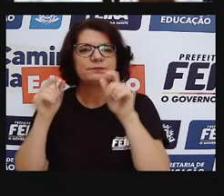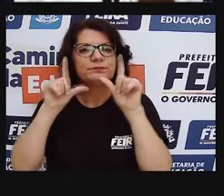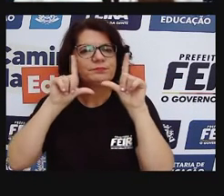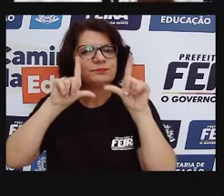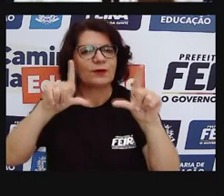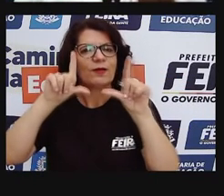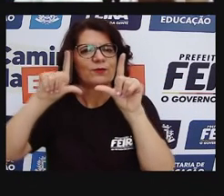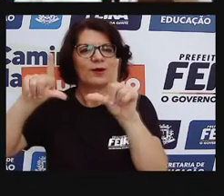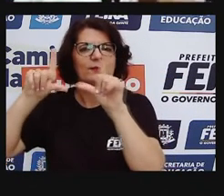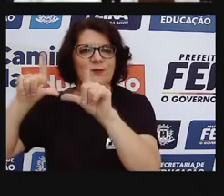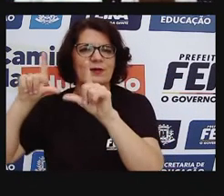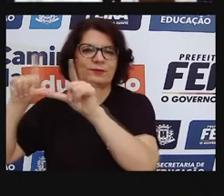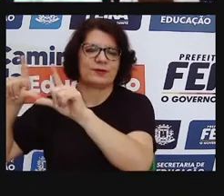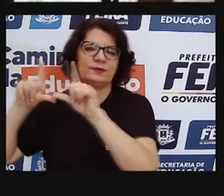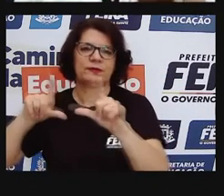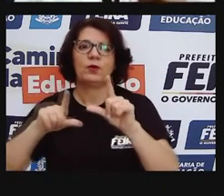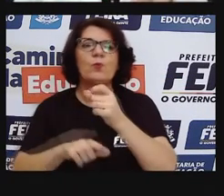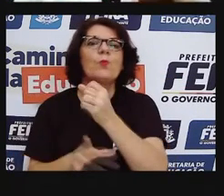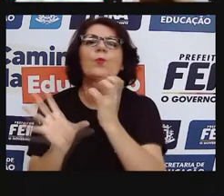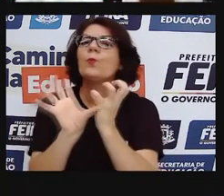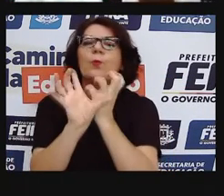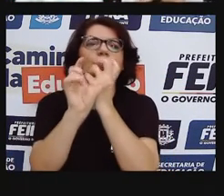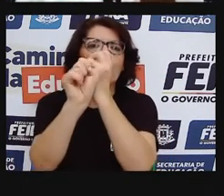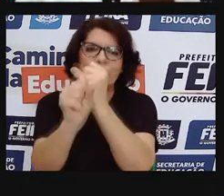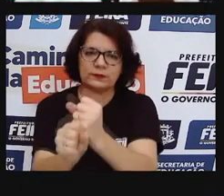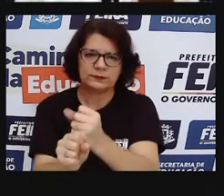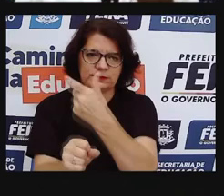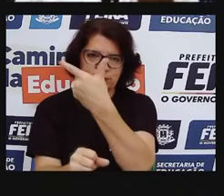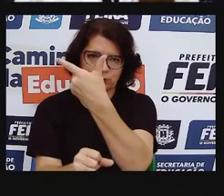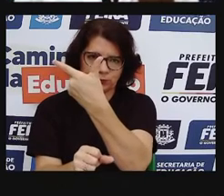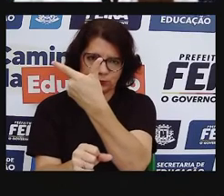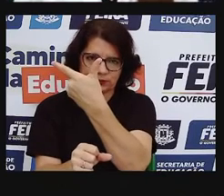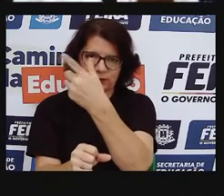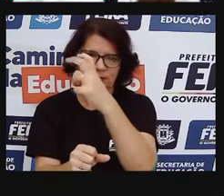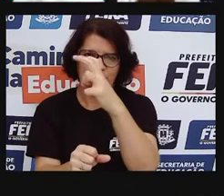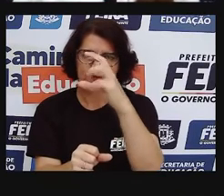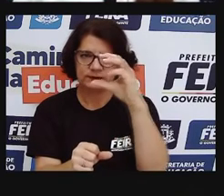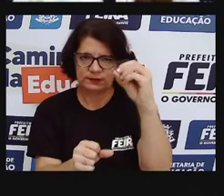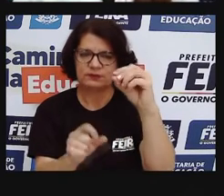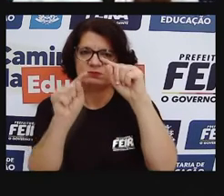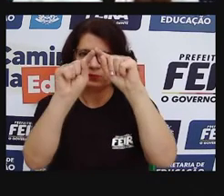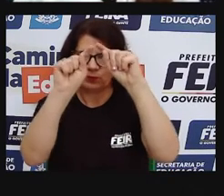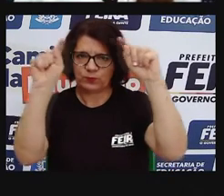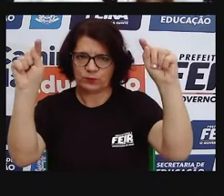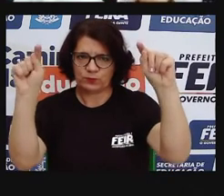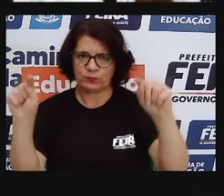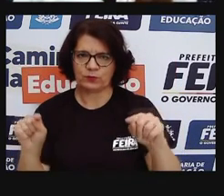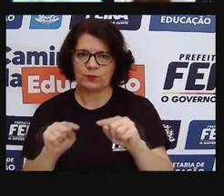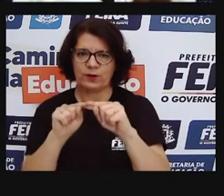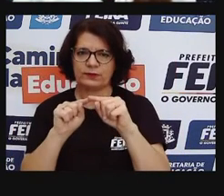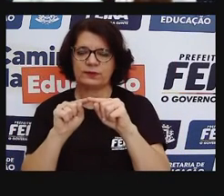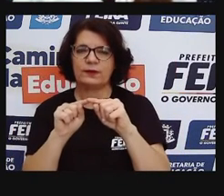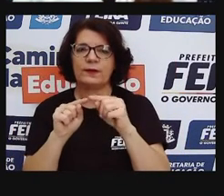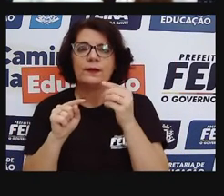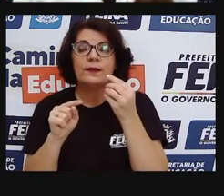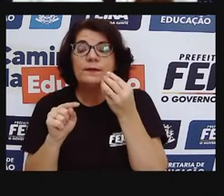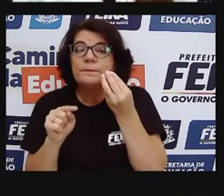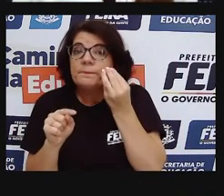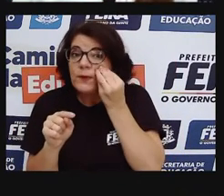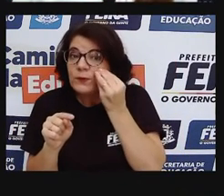Cruz pintou cerca de 250 quadros. retratando mais de 100 brincadeiras.